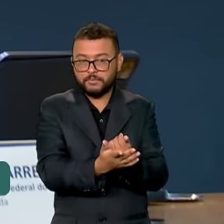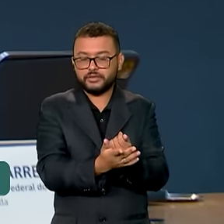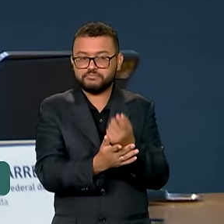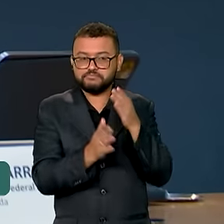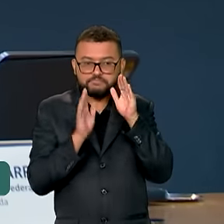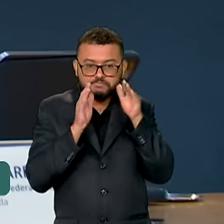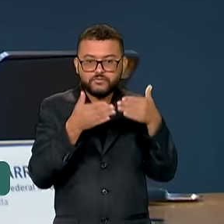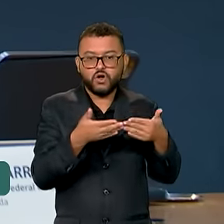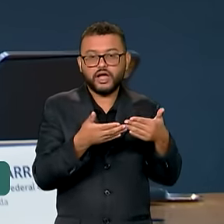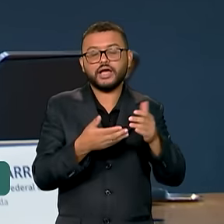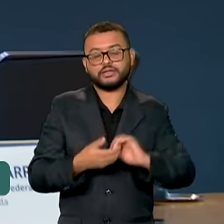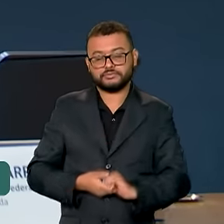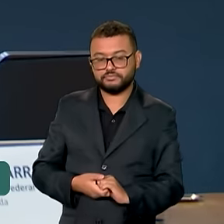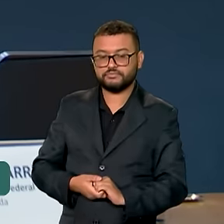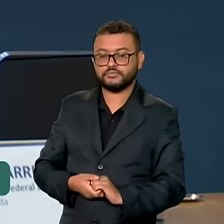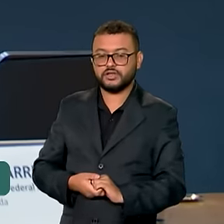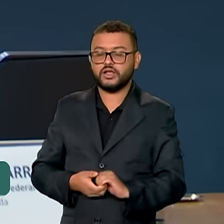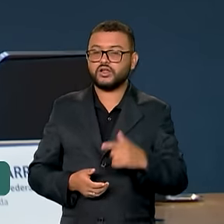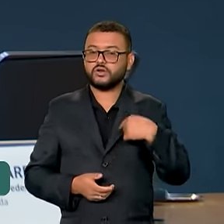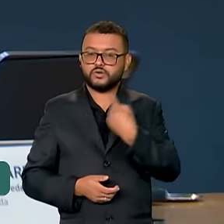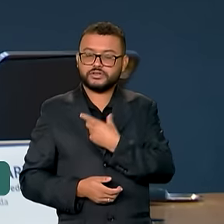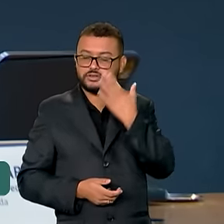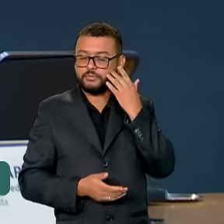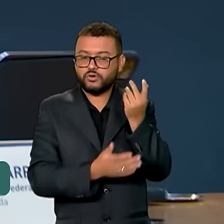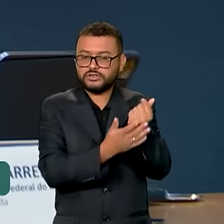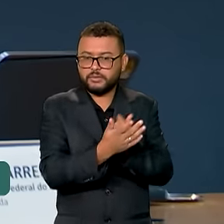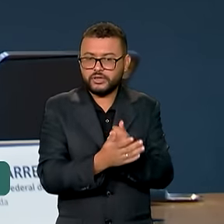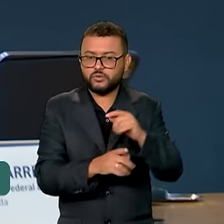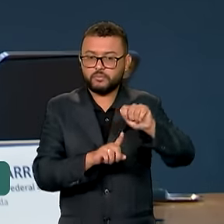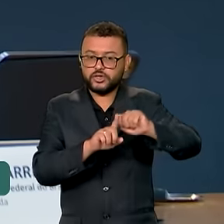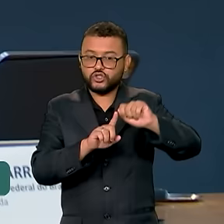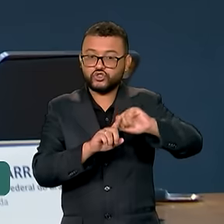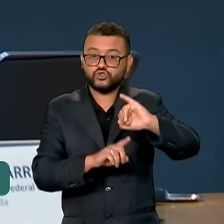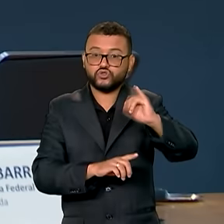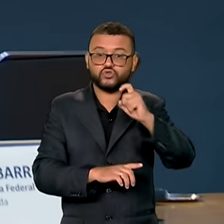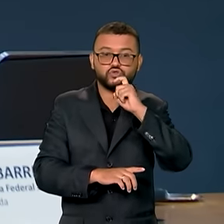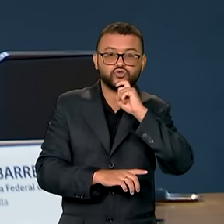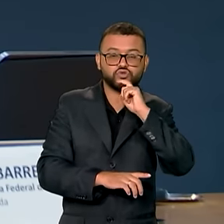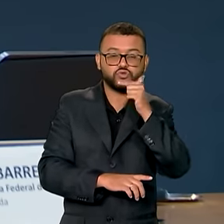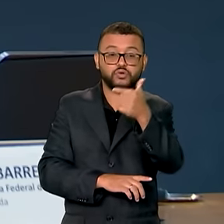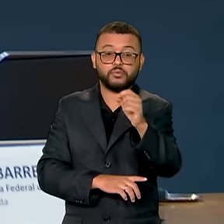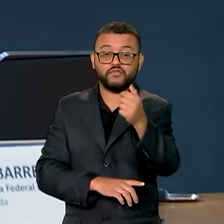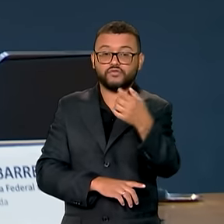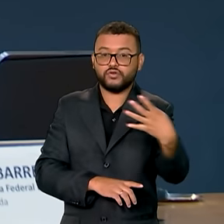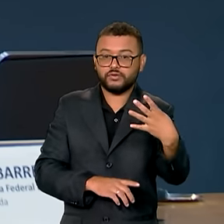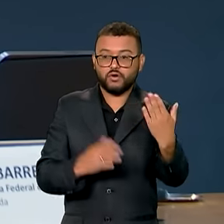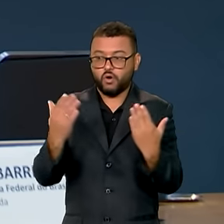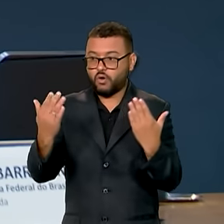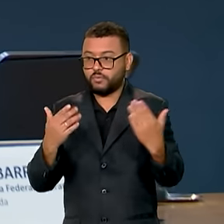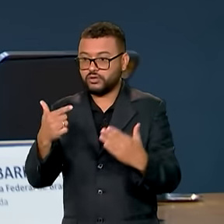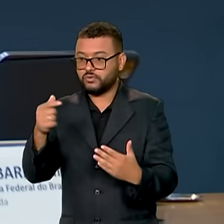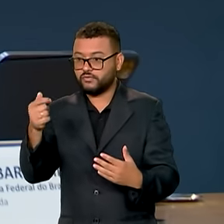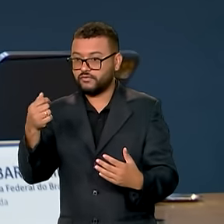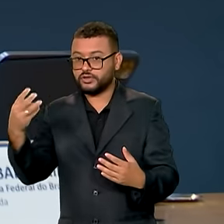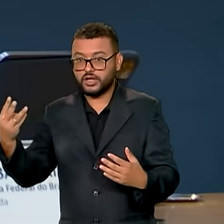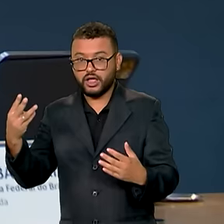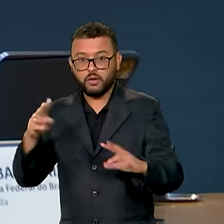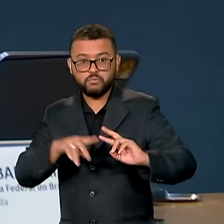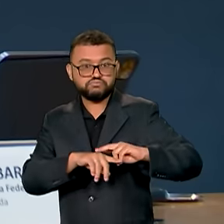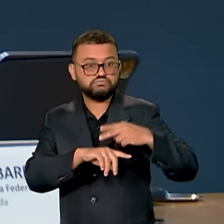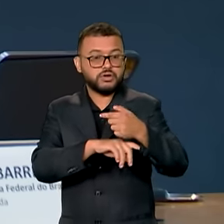previsão de receitas. A receita de junho de 2024, ela cresceu em relação a junho de 23, 15